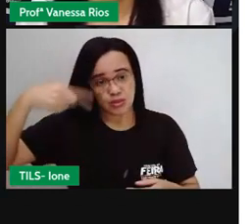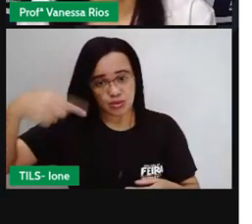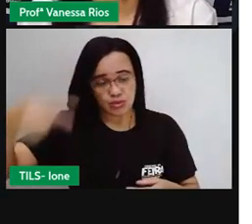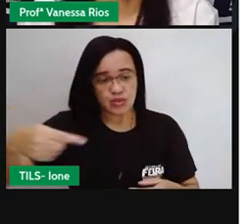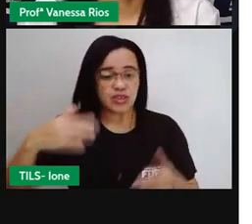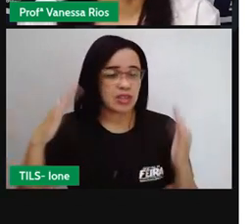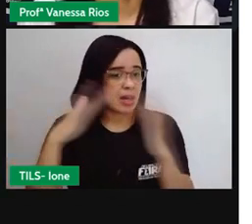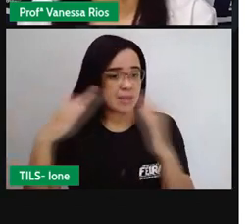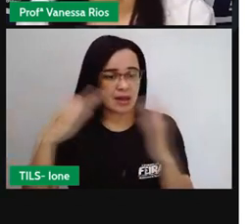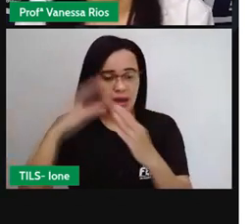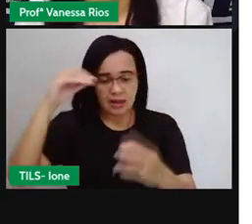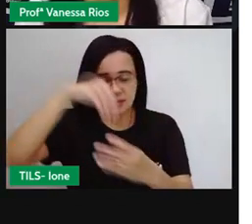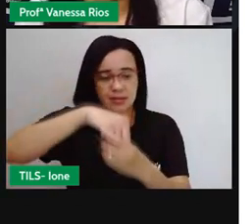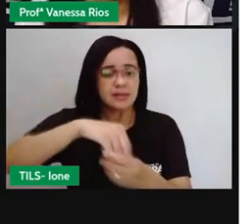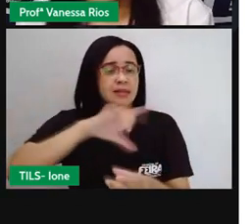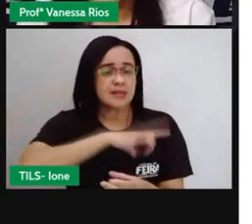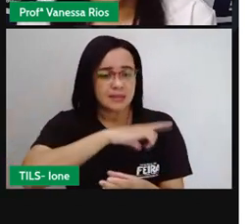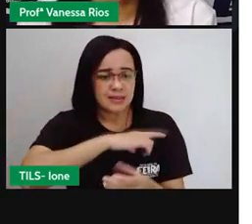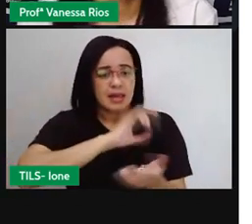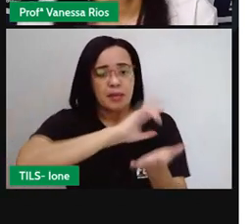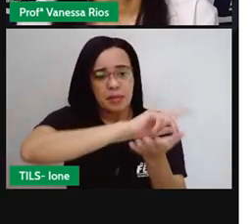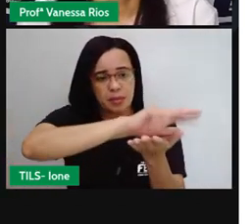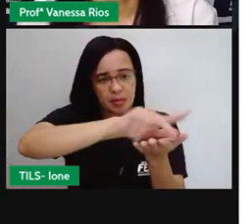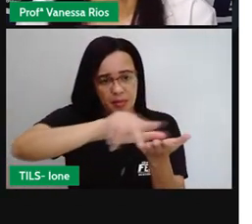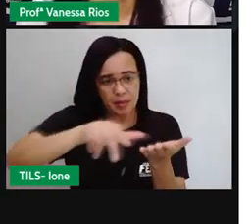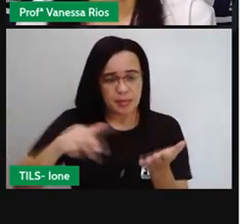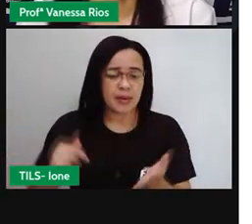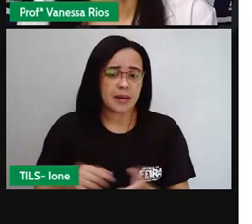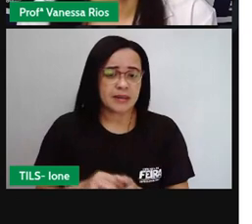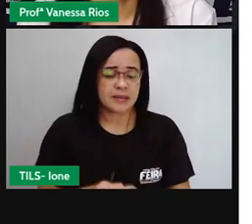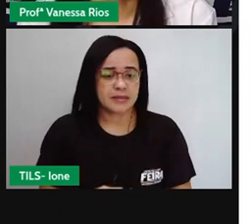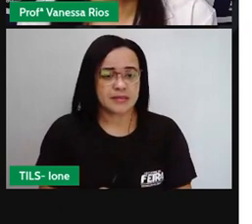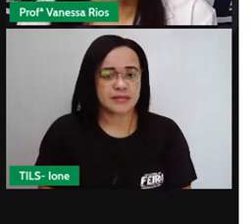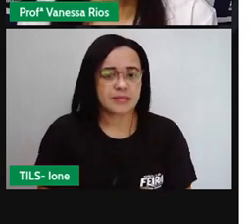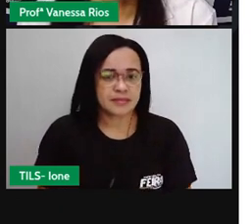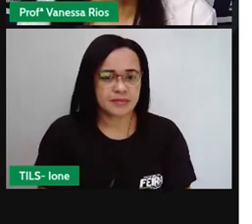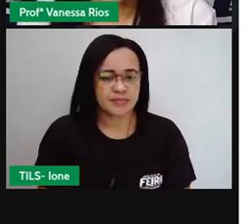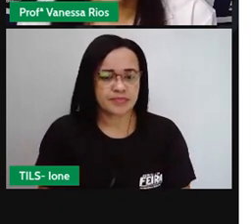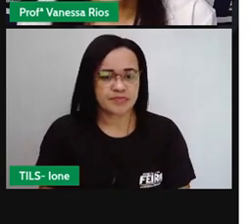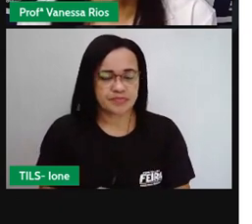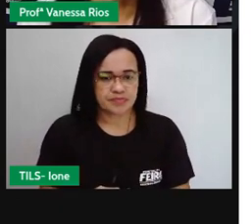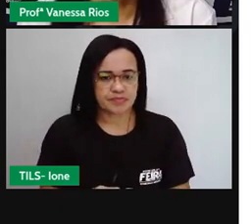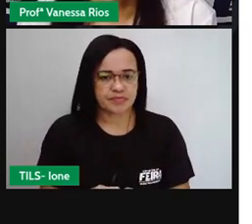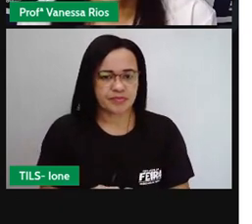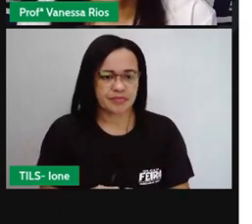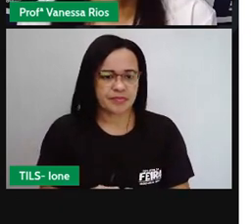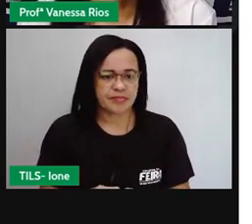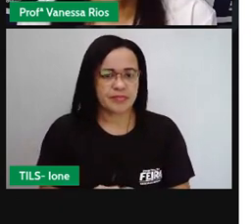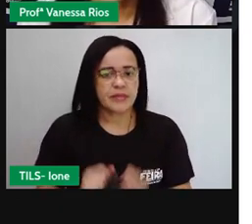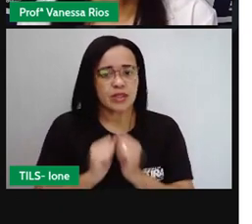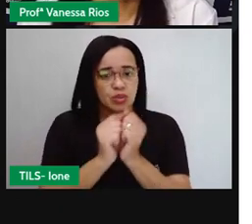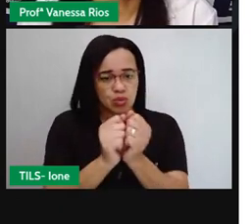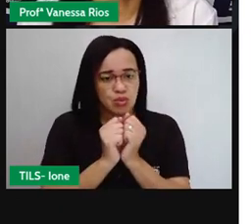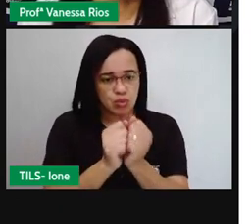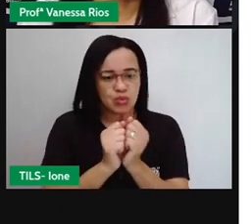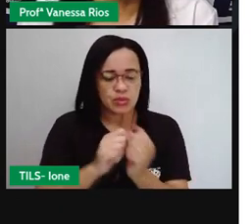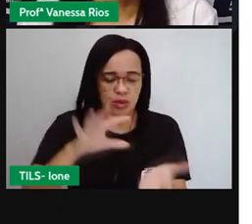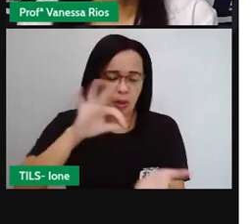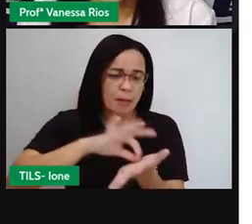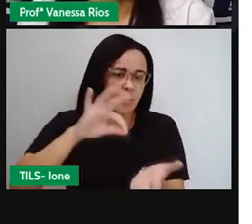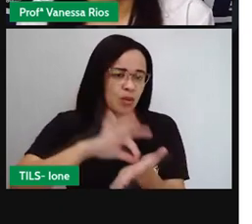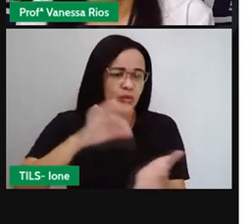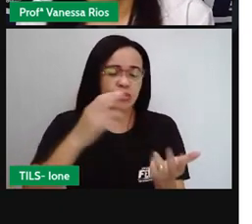que a medida aí de abertura do ângulo, né, onde as semirretas estão aí juntas por um ponto em comum, elas